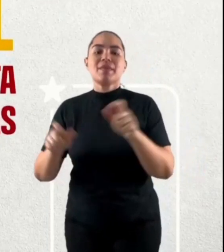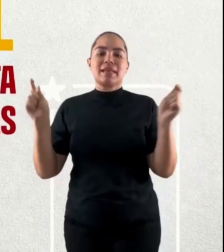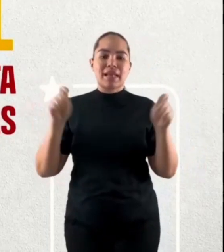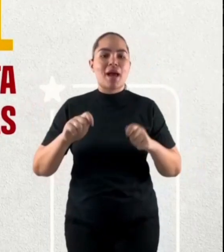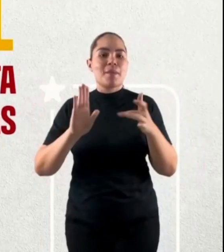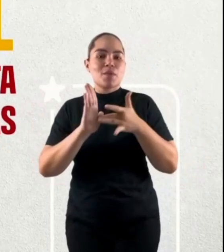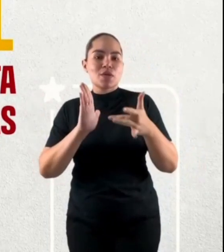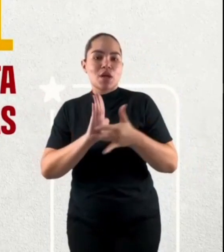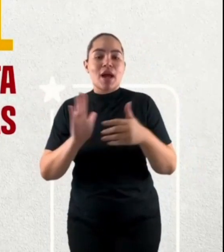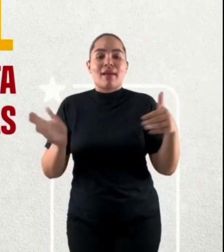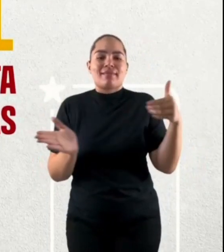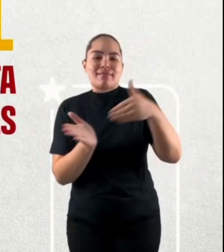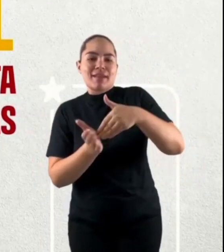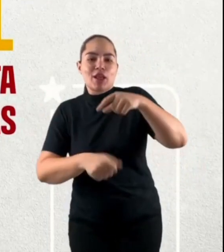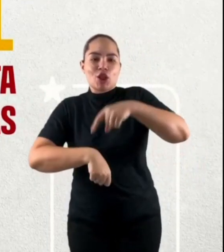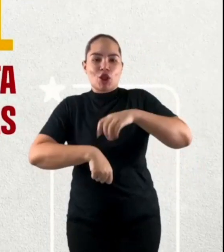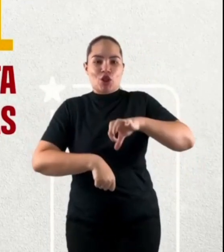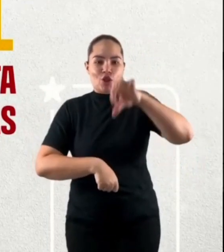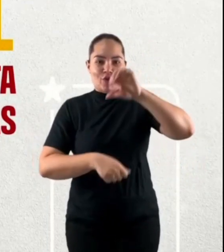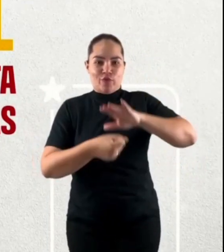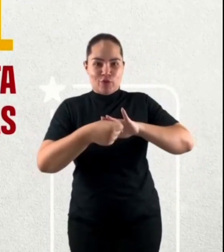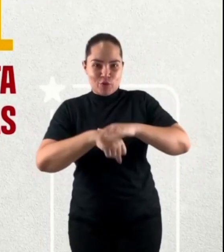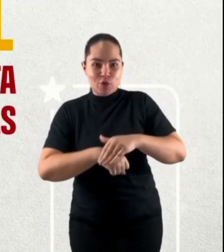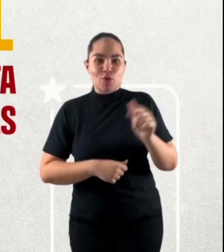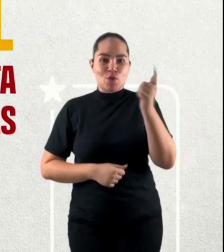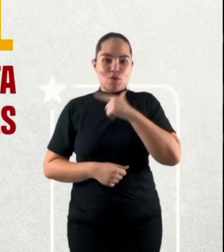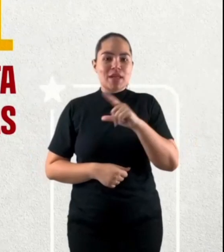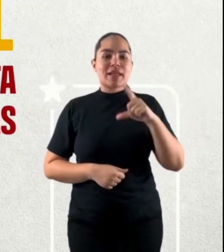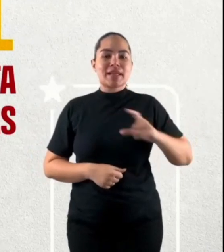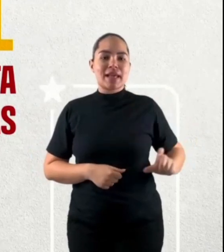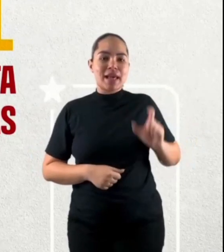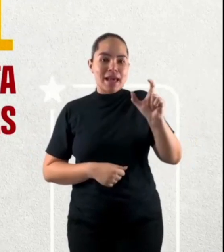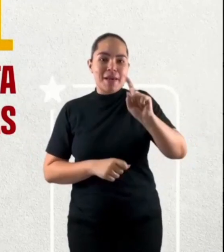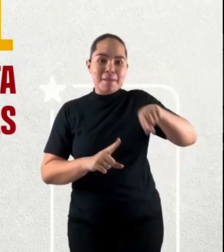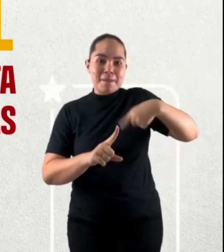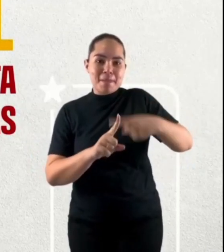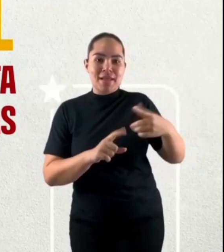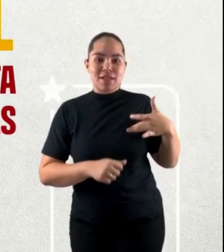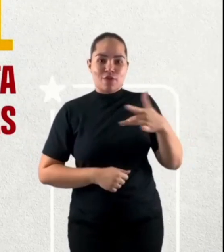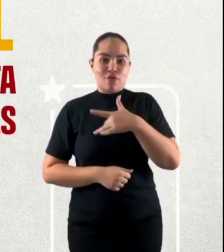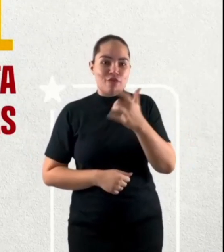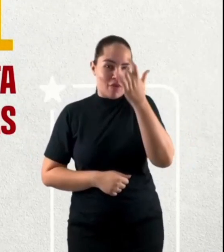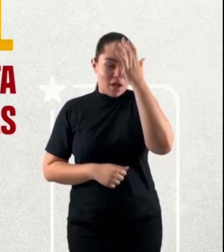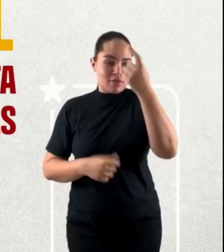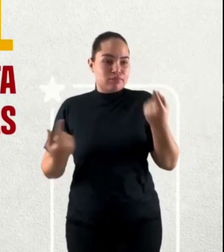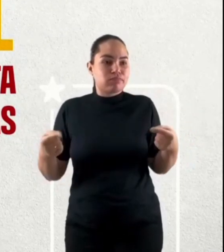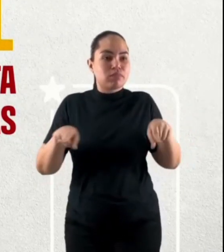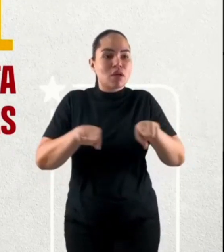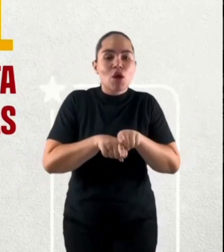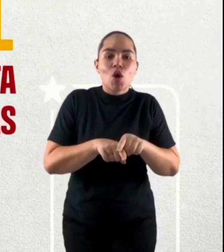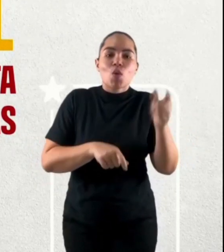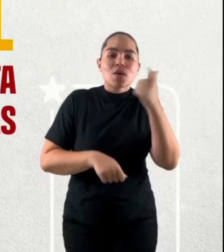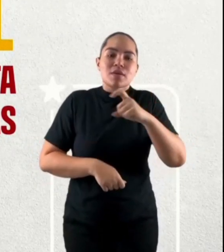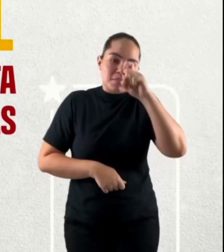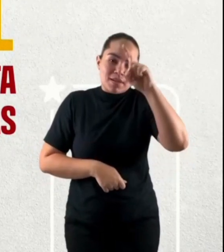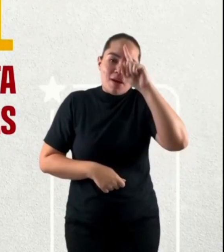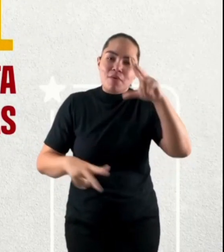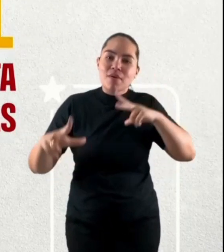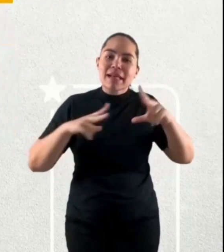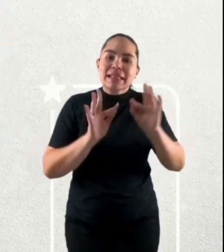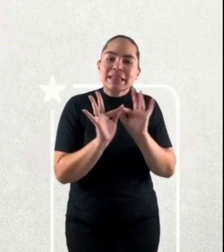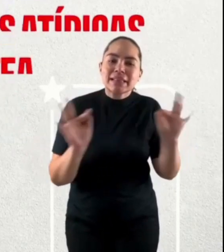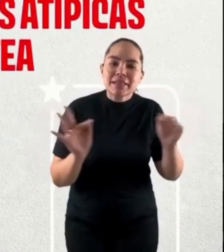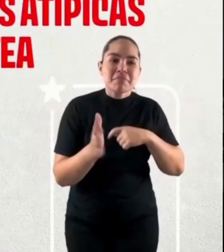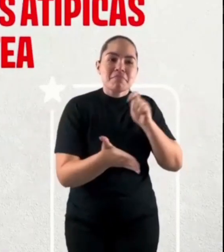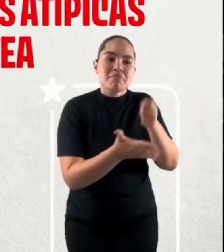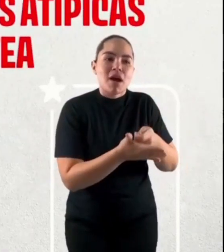Implantar o cartão saúde mais fácil, fazendo parcerias com clínicas populares para consultas e exames e fortalecer